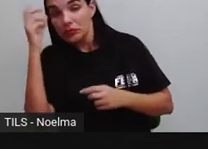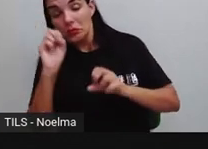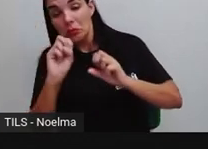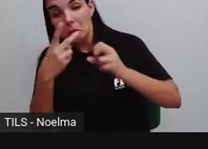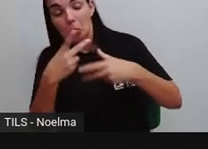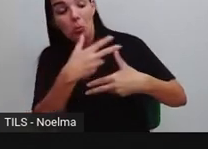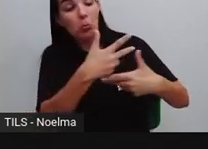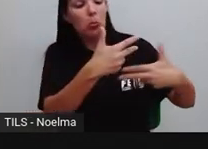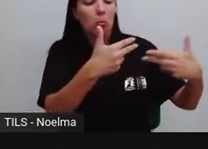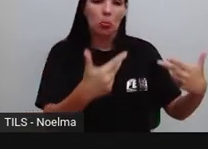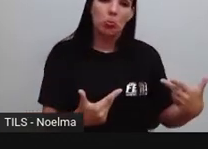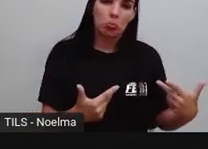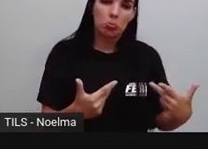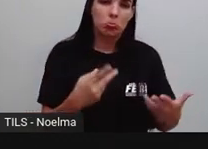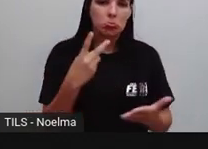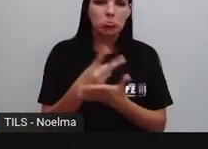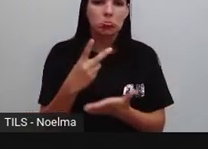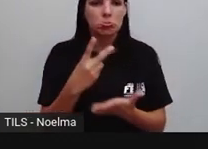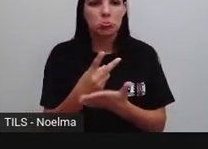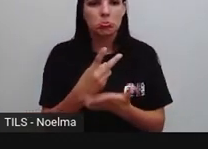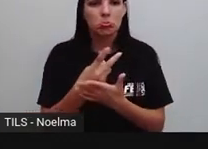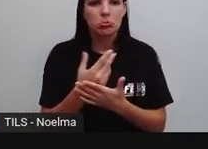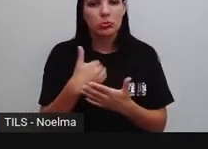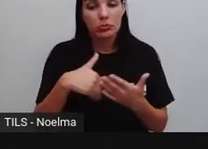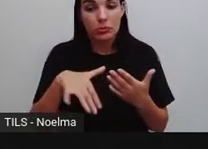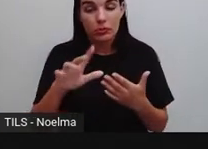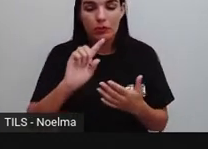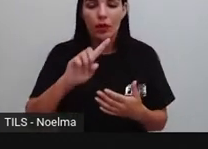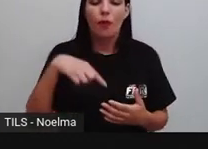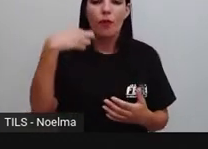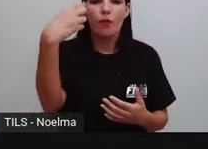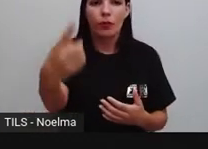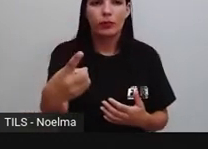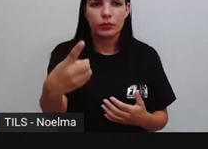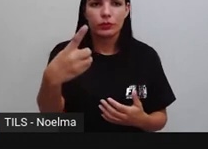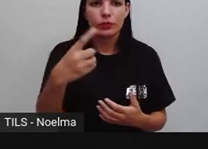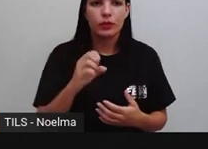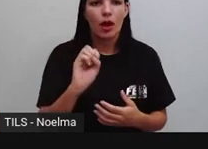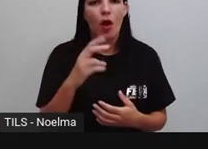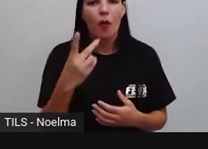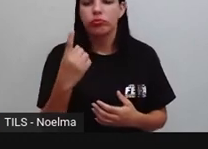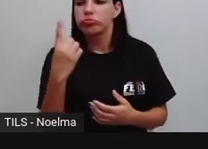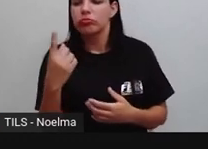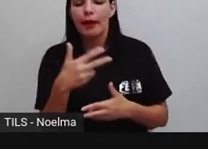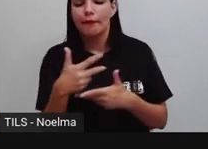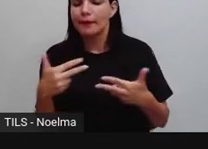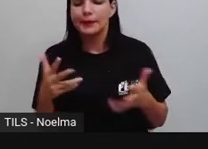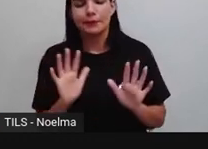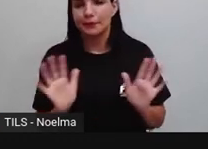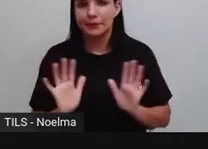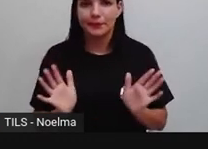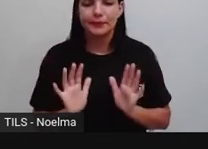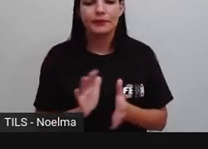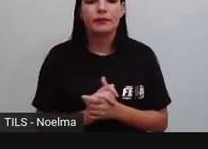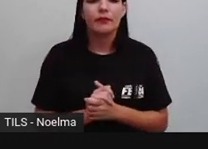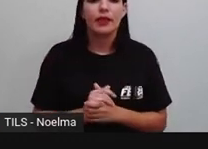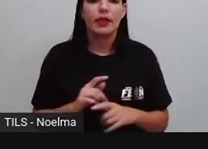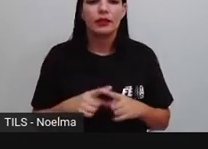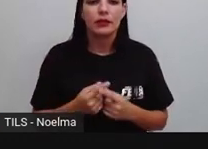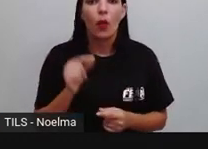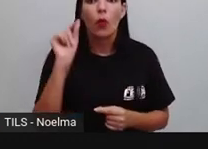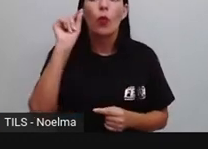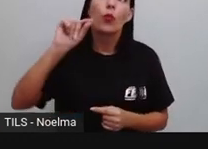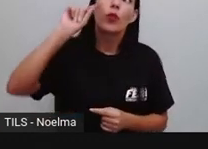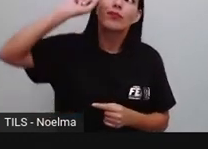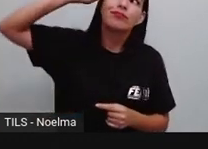né? Então, sempre a gente vai falar do outro, né? Ou de um objeto. Então, por isso que é de que